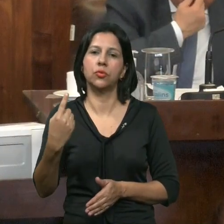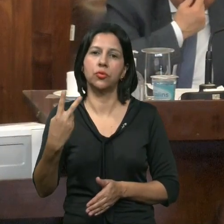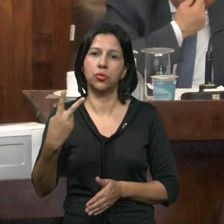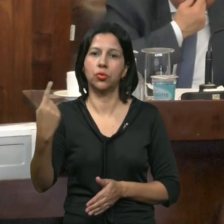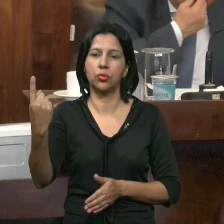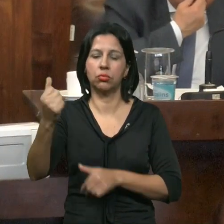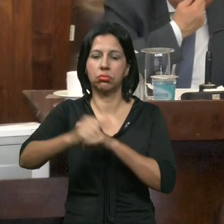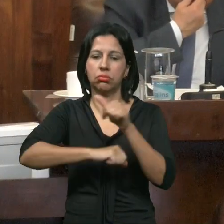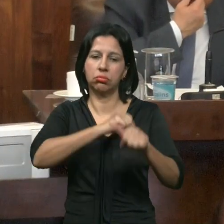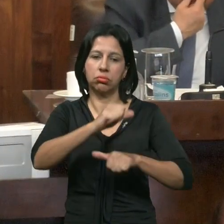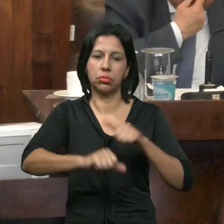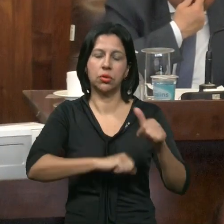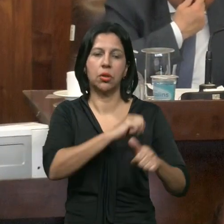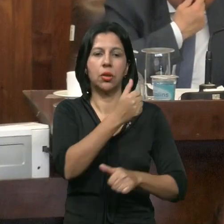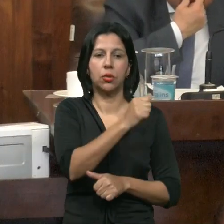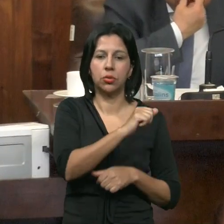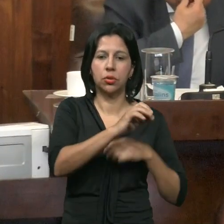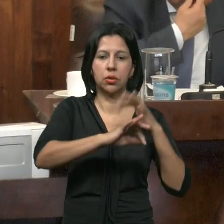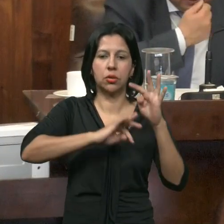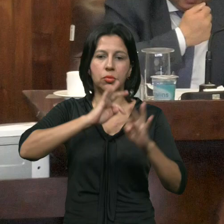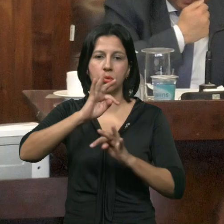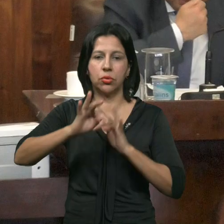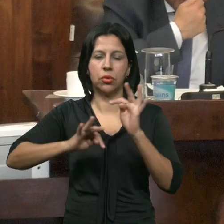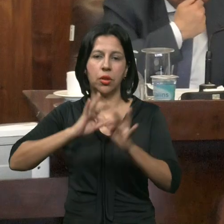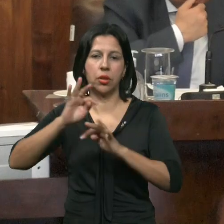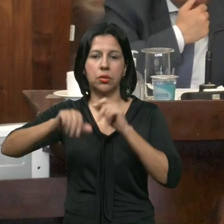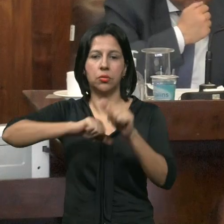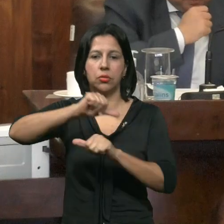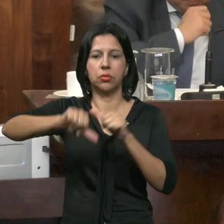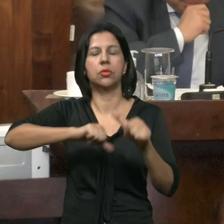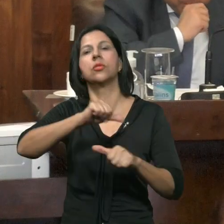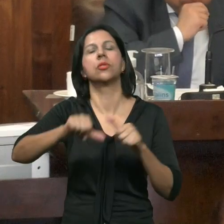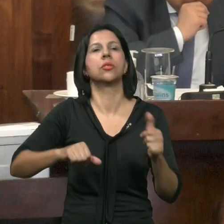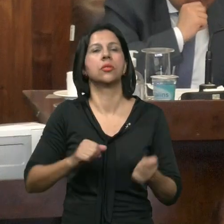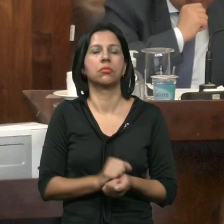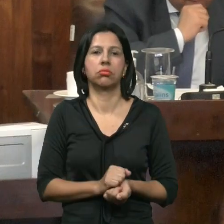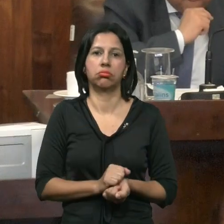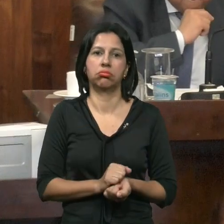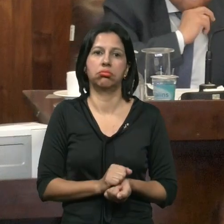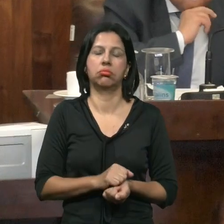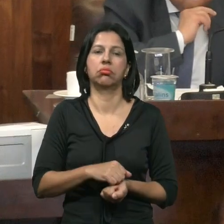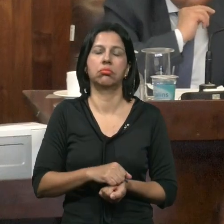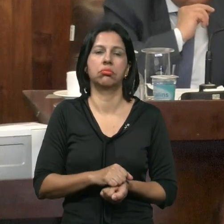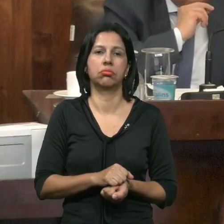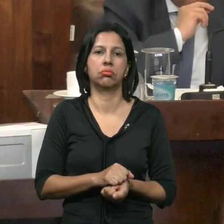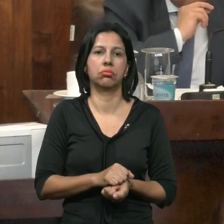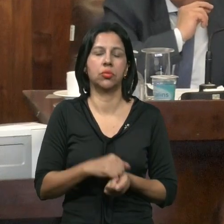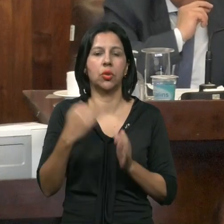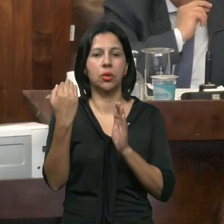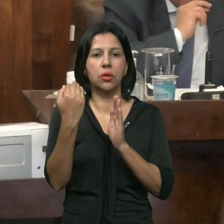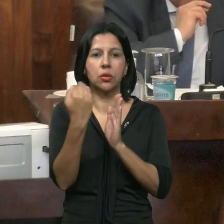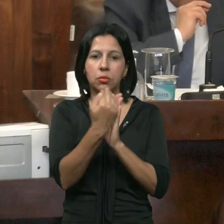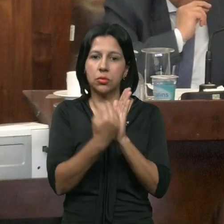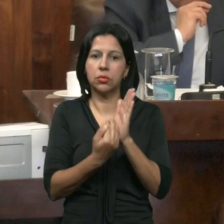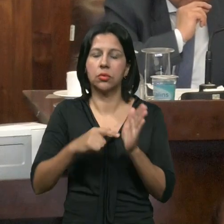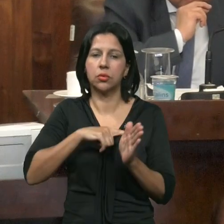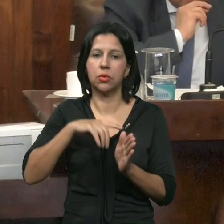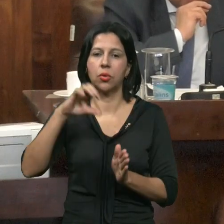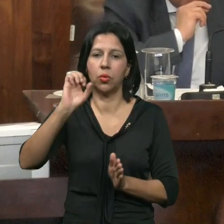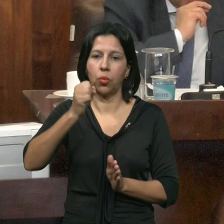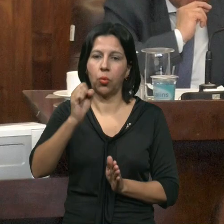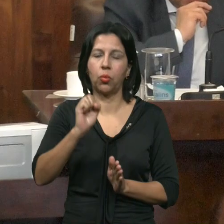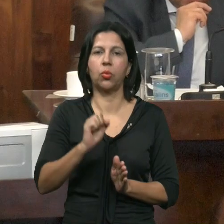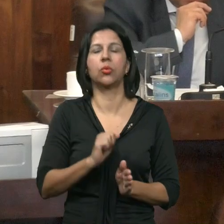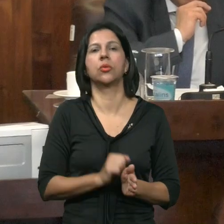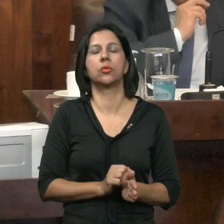transformação Do cargo de auxiliar De enfermagem Técnica De enfermagem E das outras providências O projeto é constituído Por oito artigos Vereadores